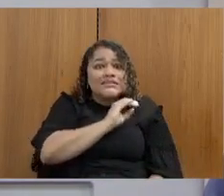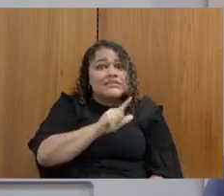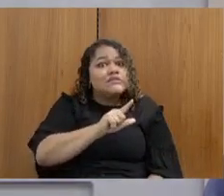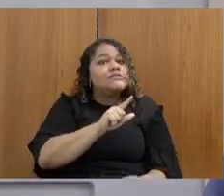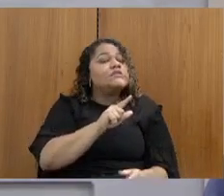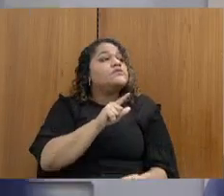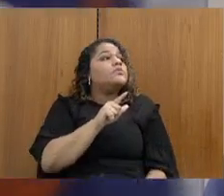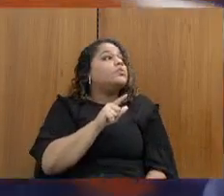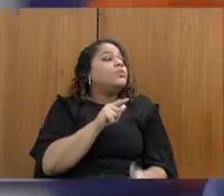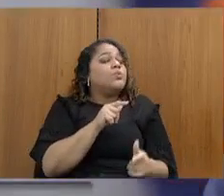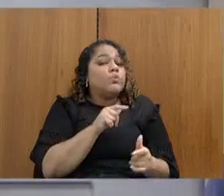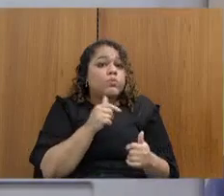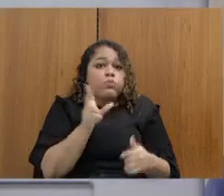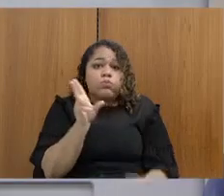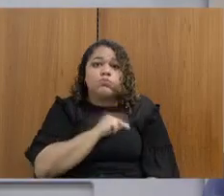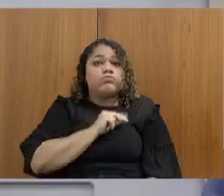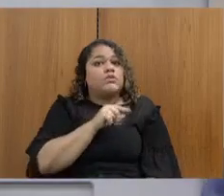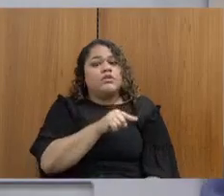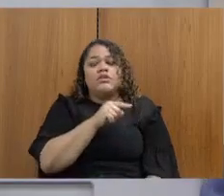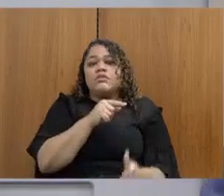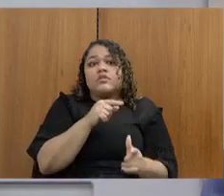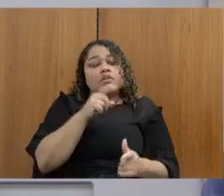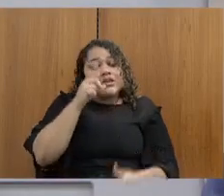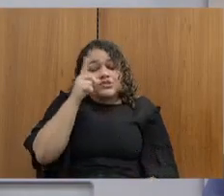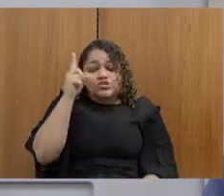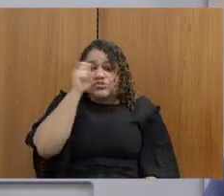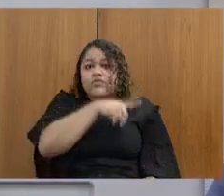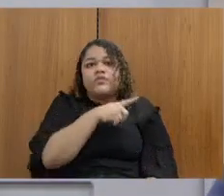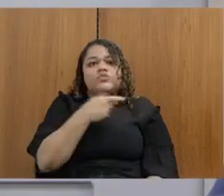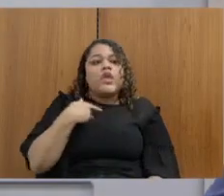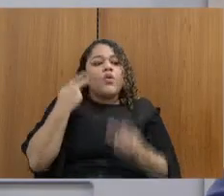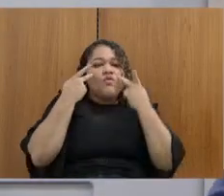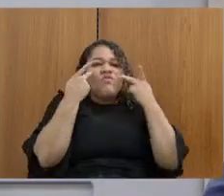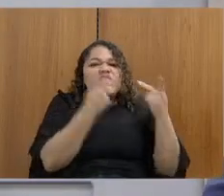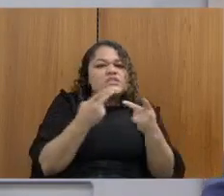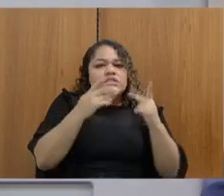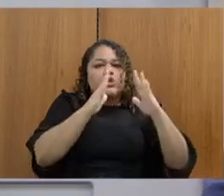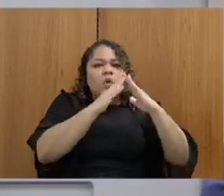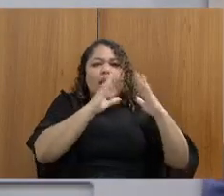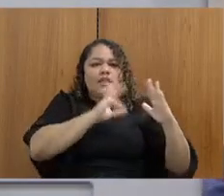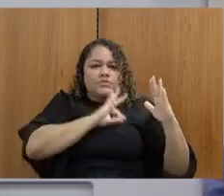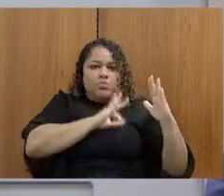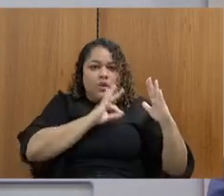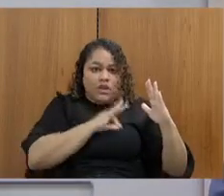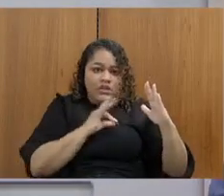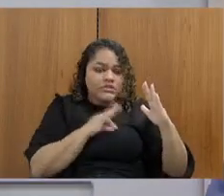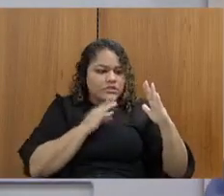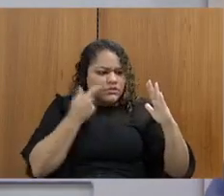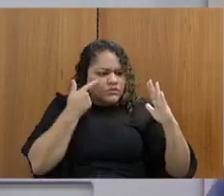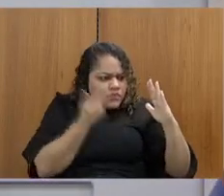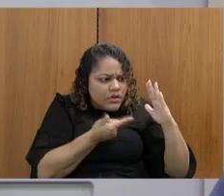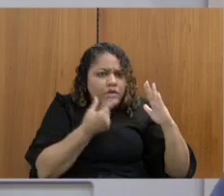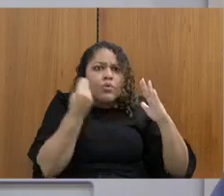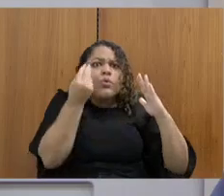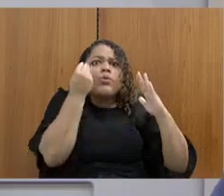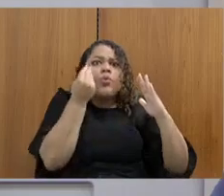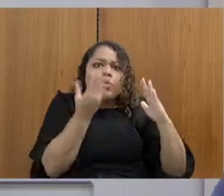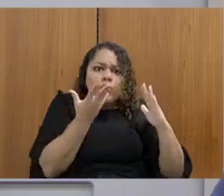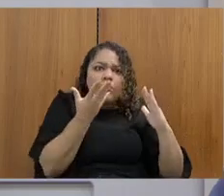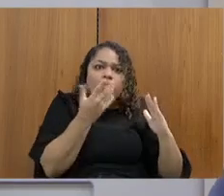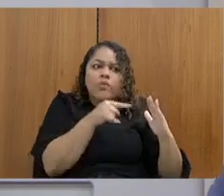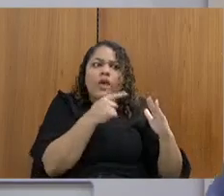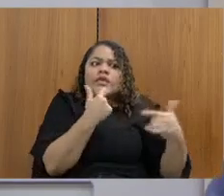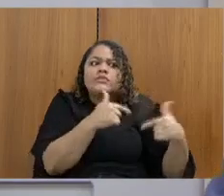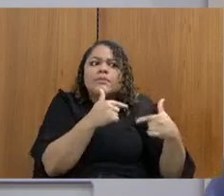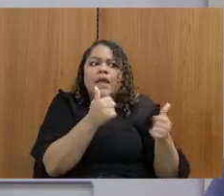é um sucateamento. Eu visito as delegacias, é um negócio assim, como nós vamos prestar serviço de qualidade? Paralelo a isso, e nós cobramos o